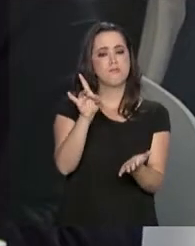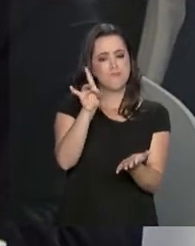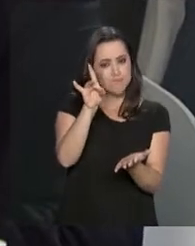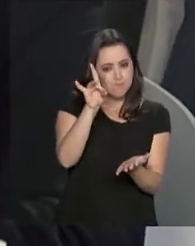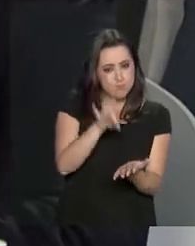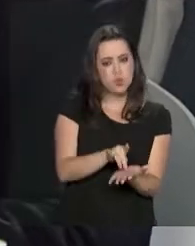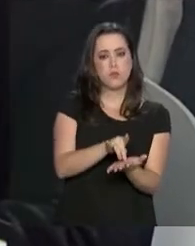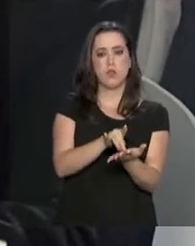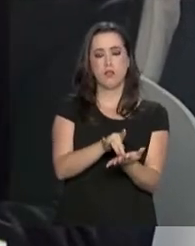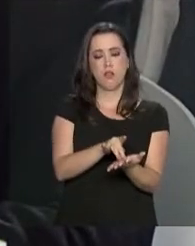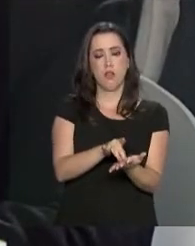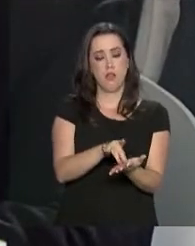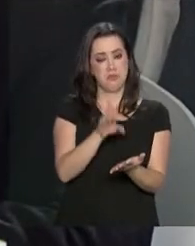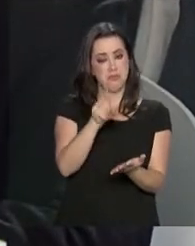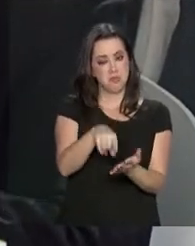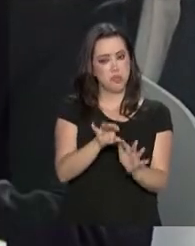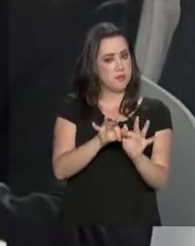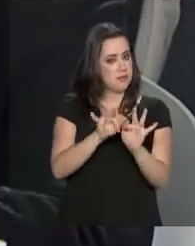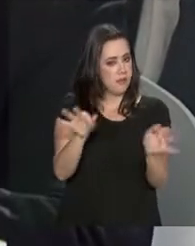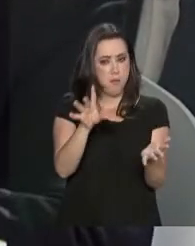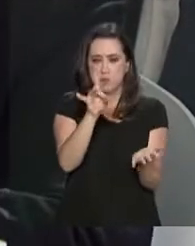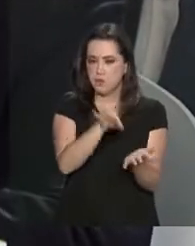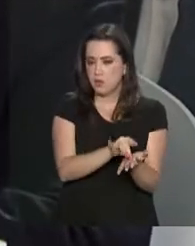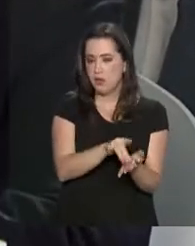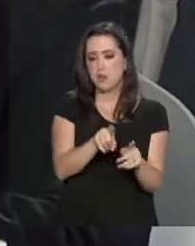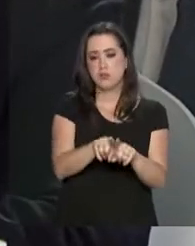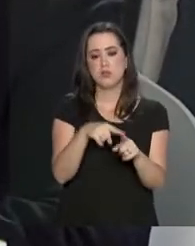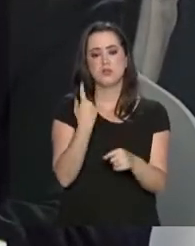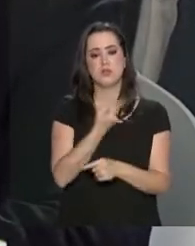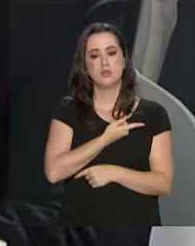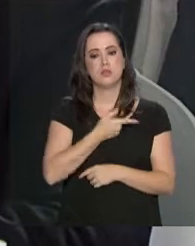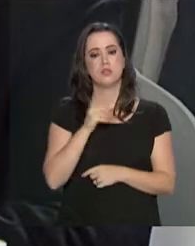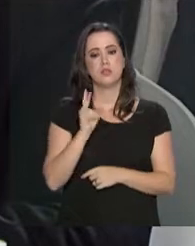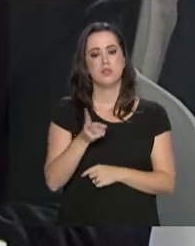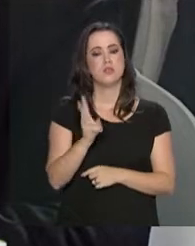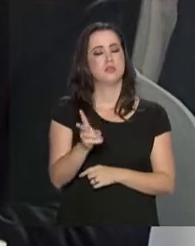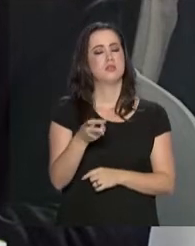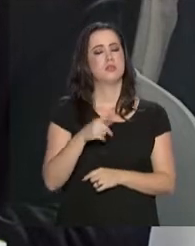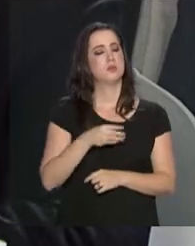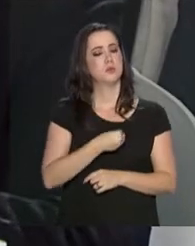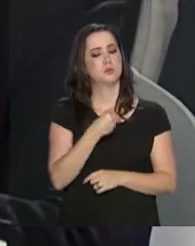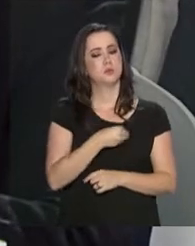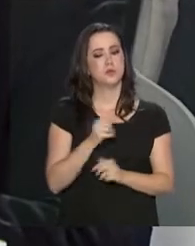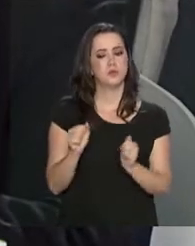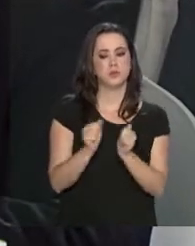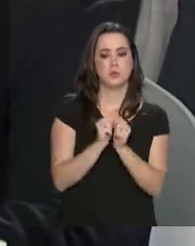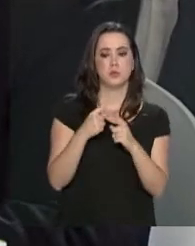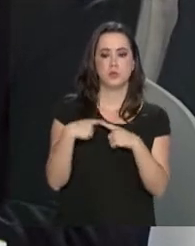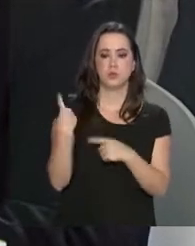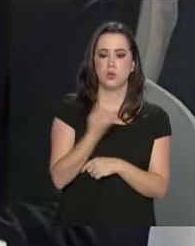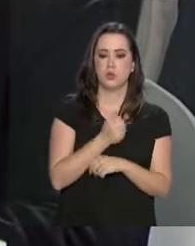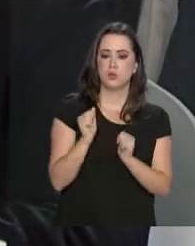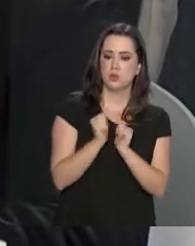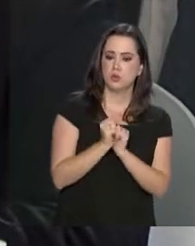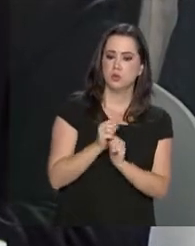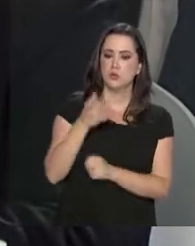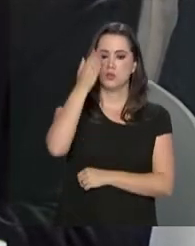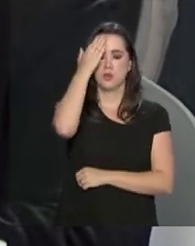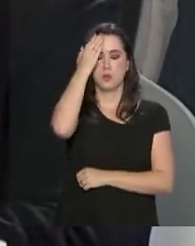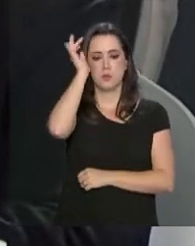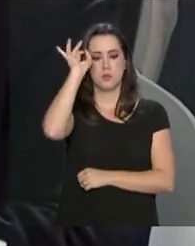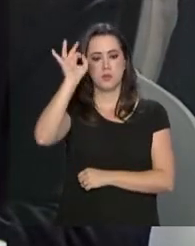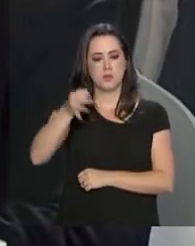de reconhecimento puro e simples de uma realidade que nós vivenciamos. Porque juntos, nós soubemos